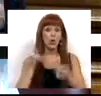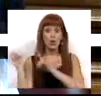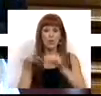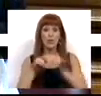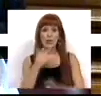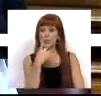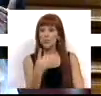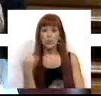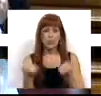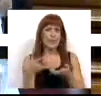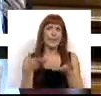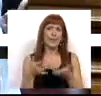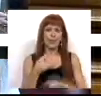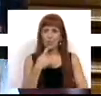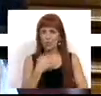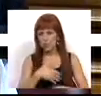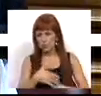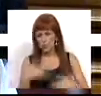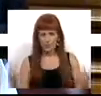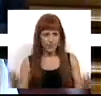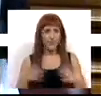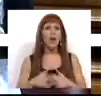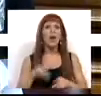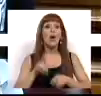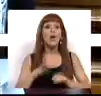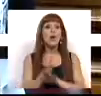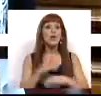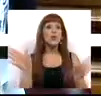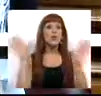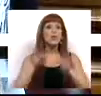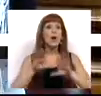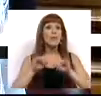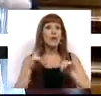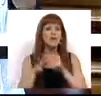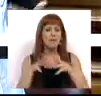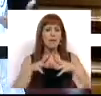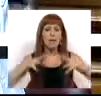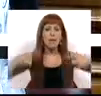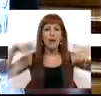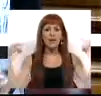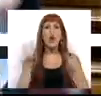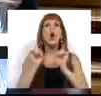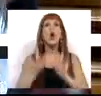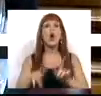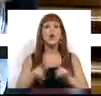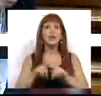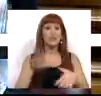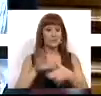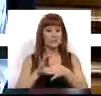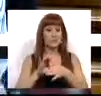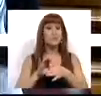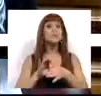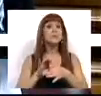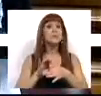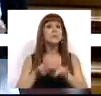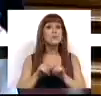transporte individual dá um contributo enorme, é aquele setor que mais tem aumentado naquilo que se relaciona